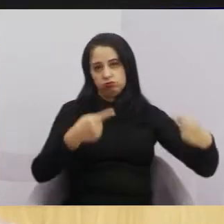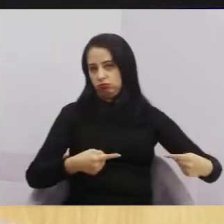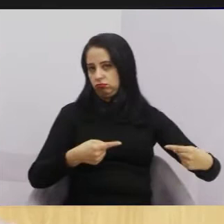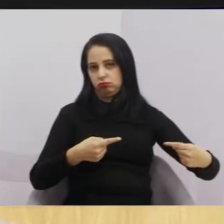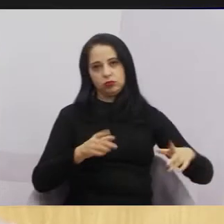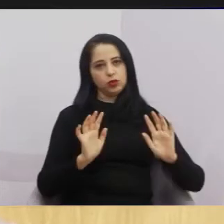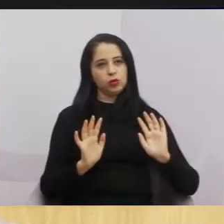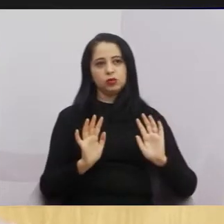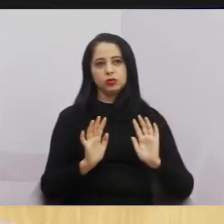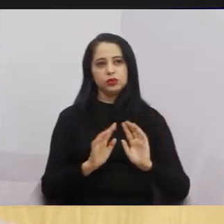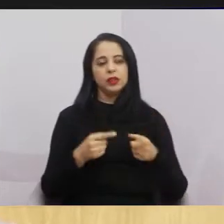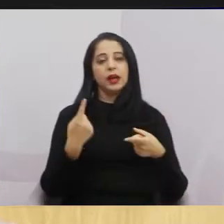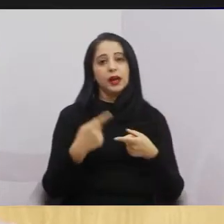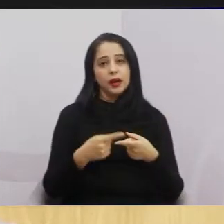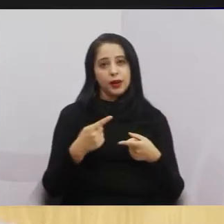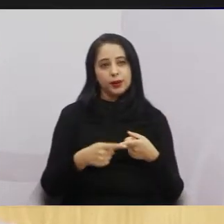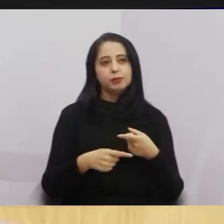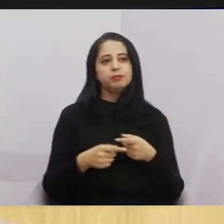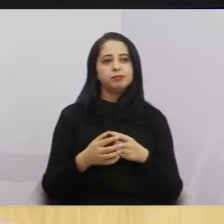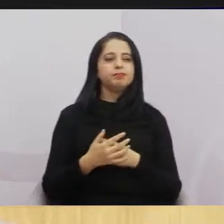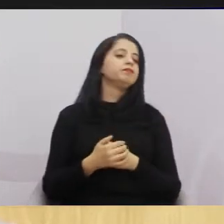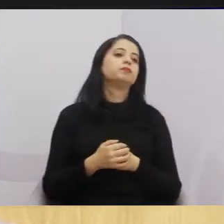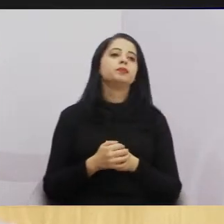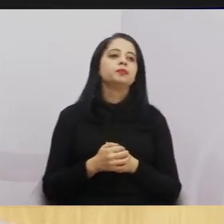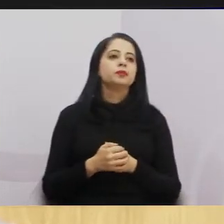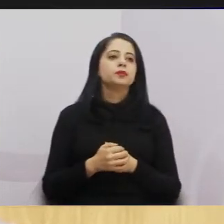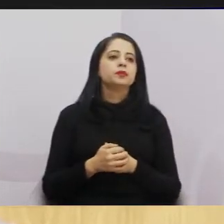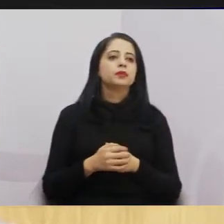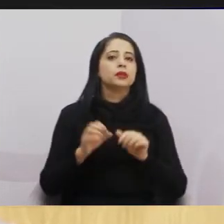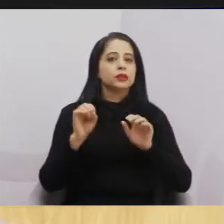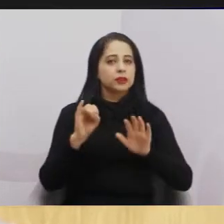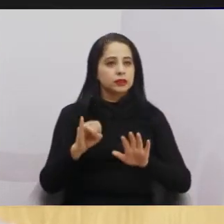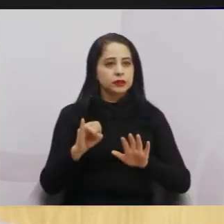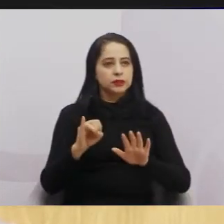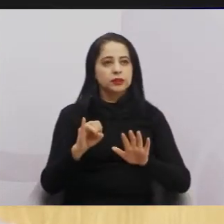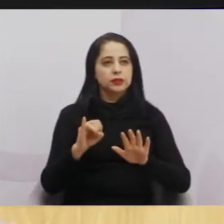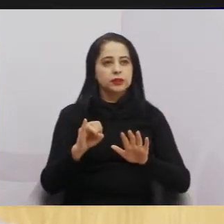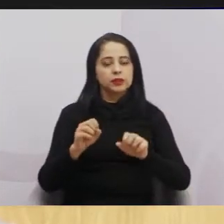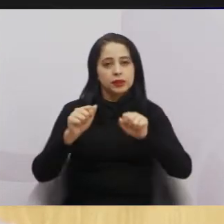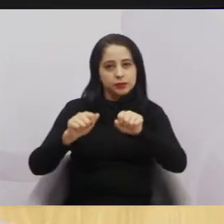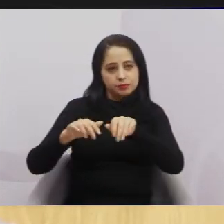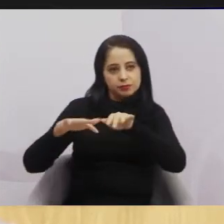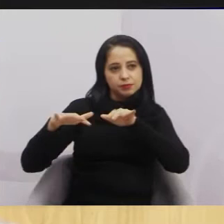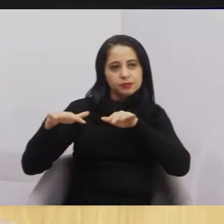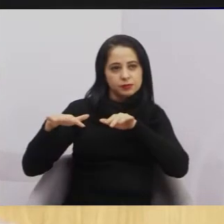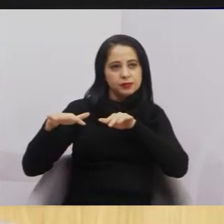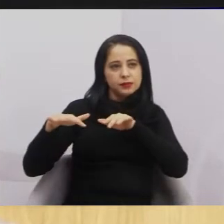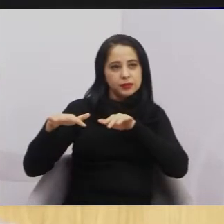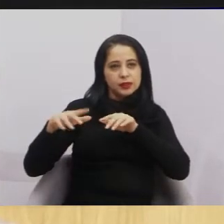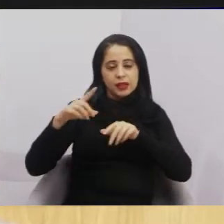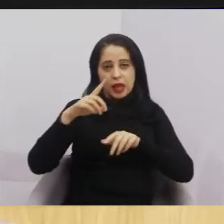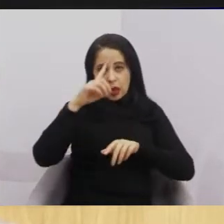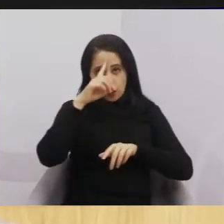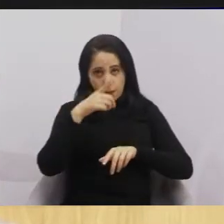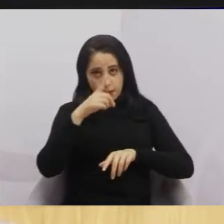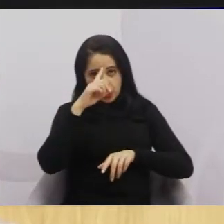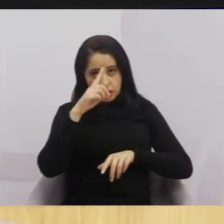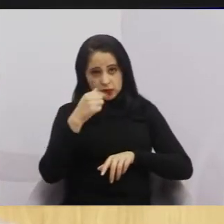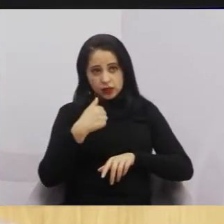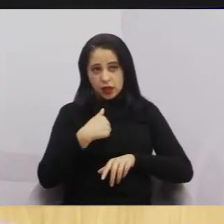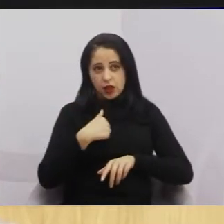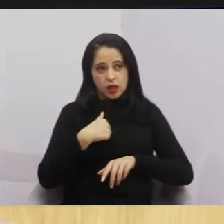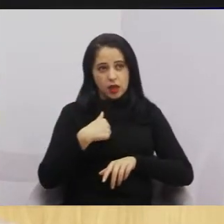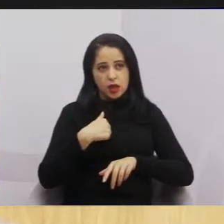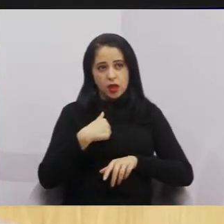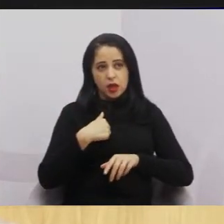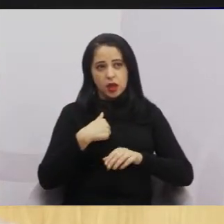que manda na votação e, sendo assim, plenário mandando, eu sou contrário à